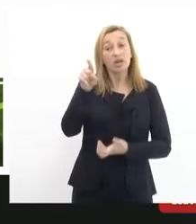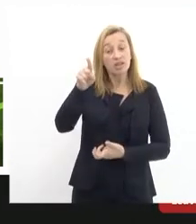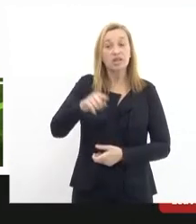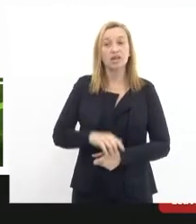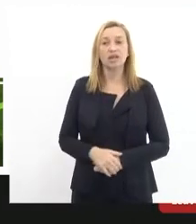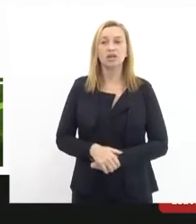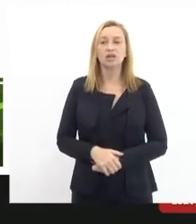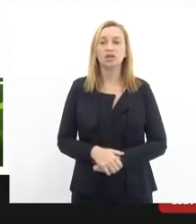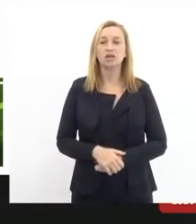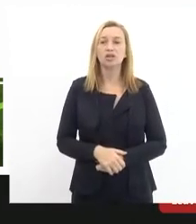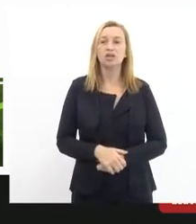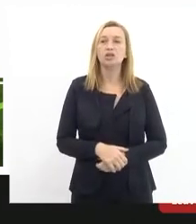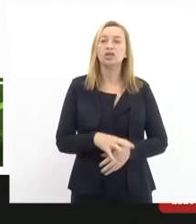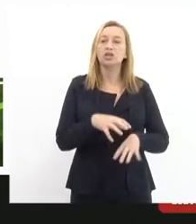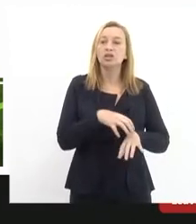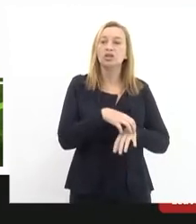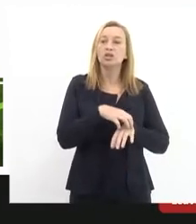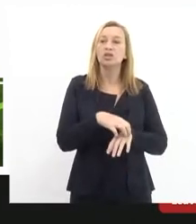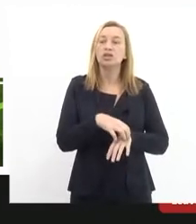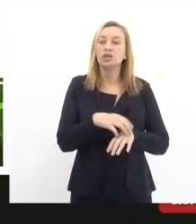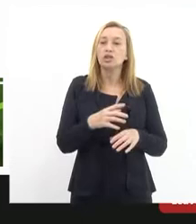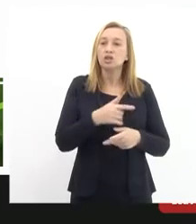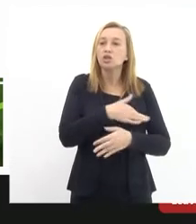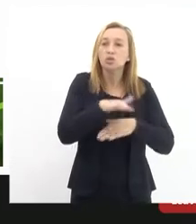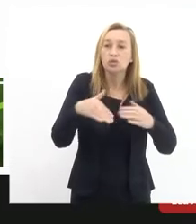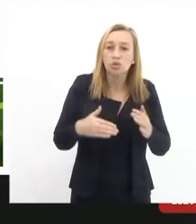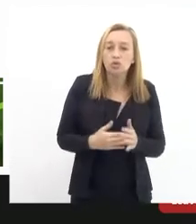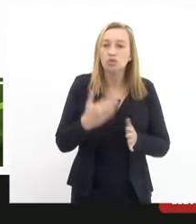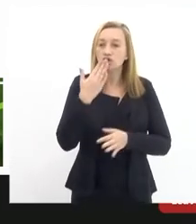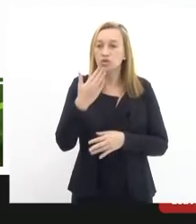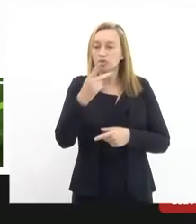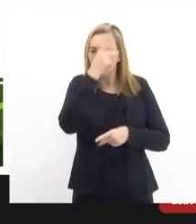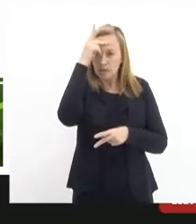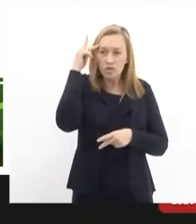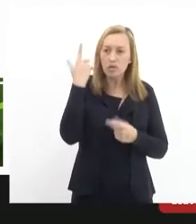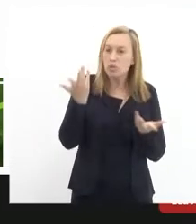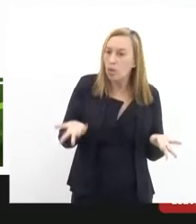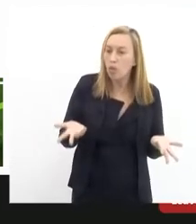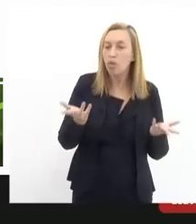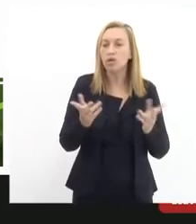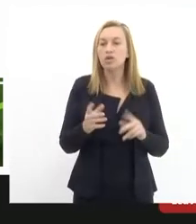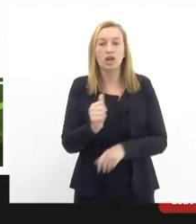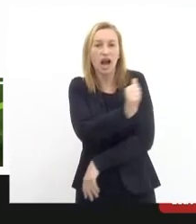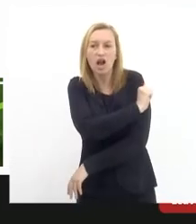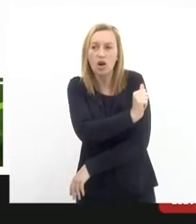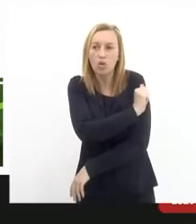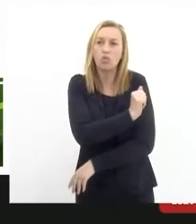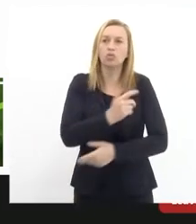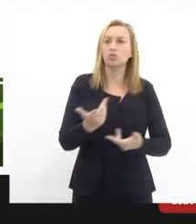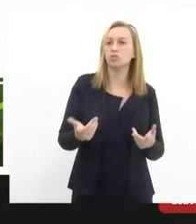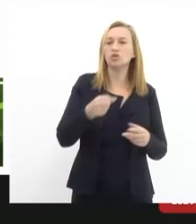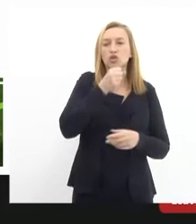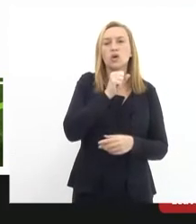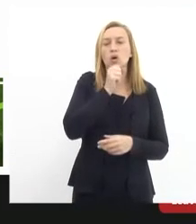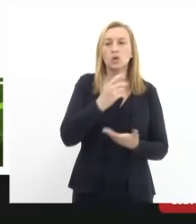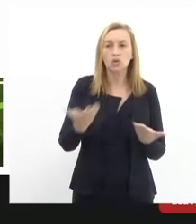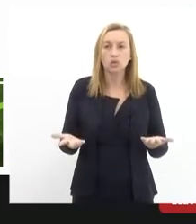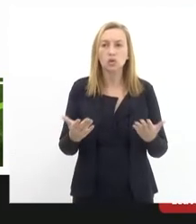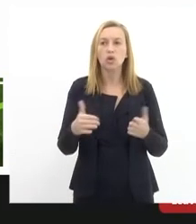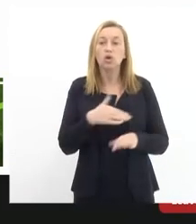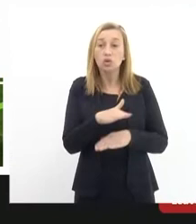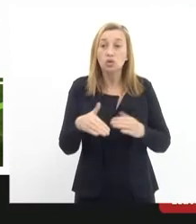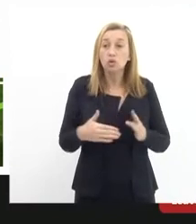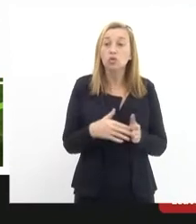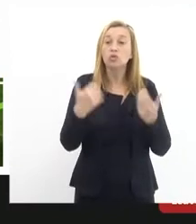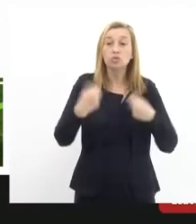É o bonde que transporta o povo, transporta os idosos e transporta os estudantes. A garotada